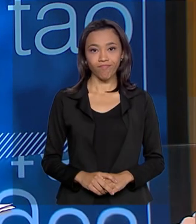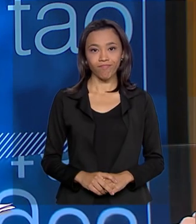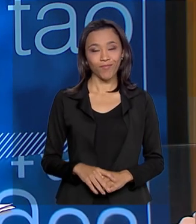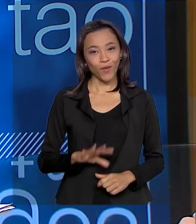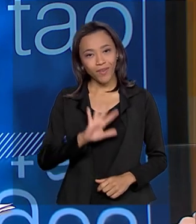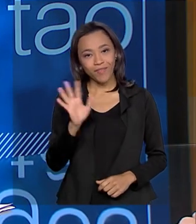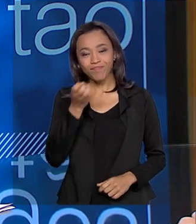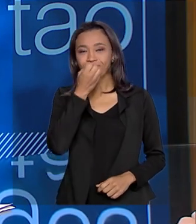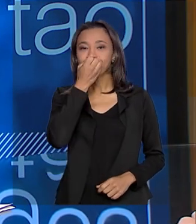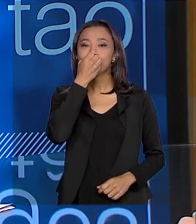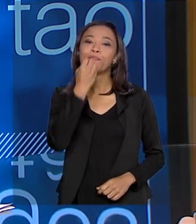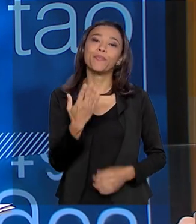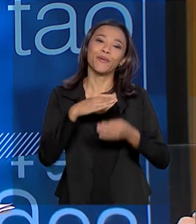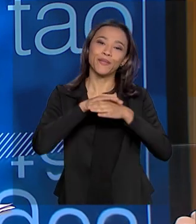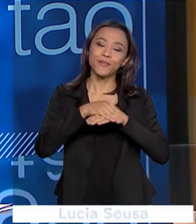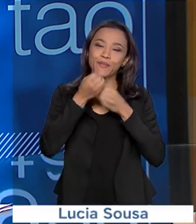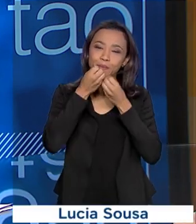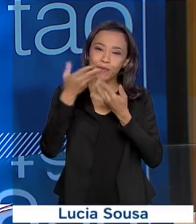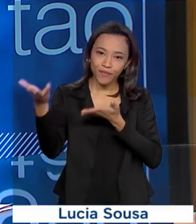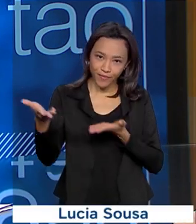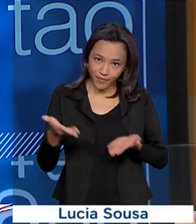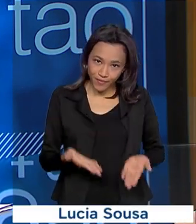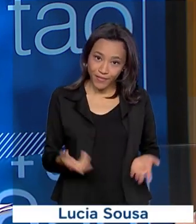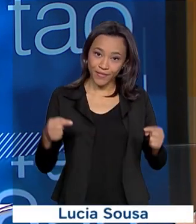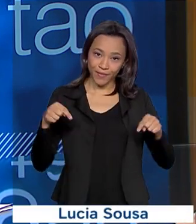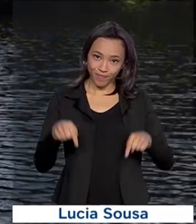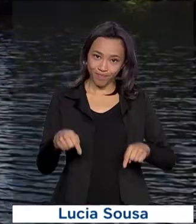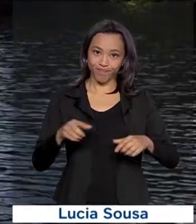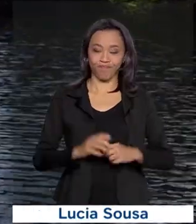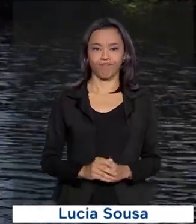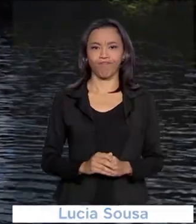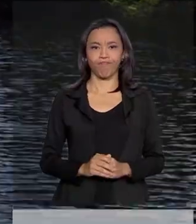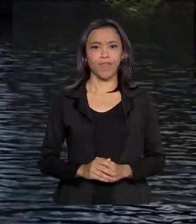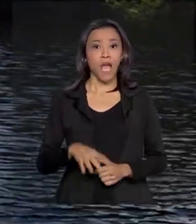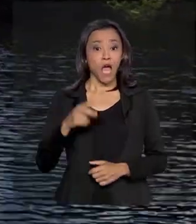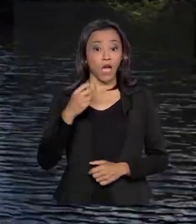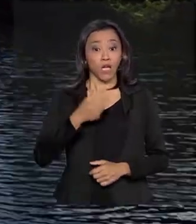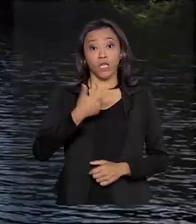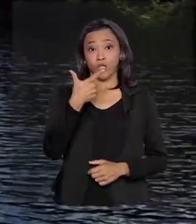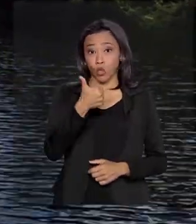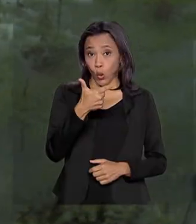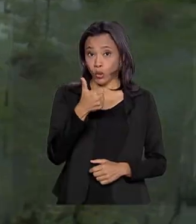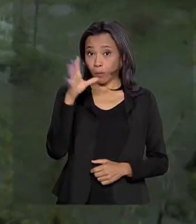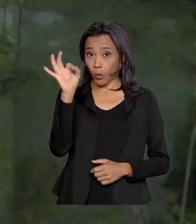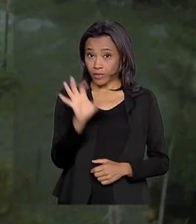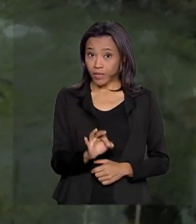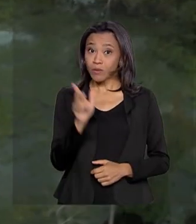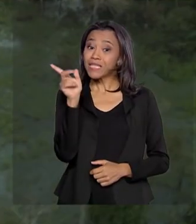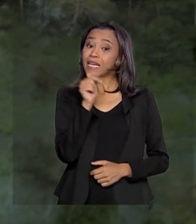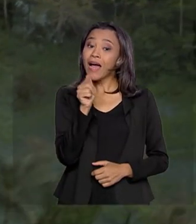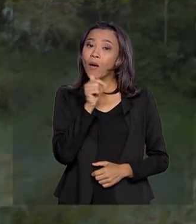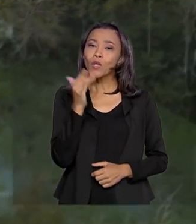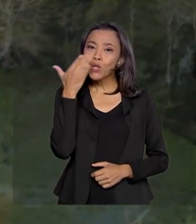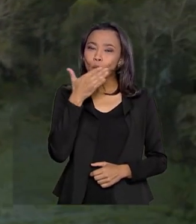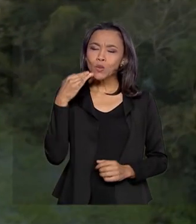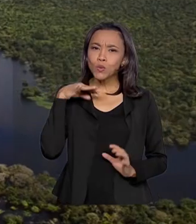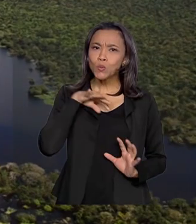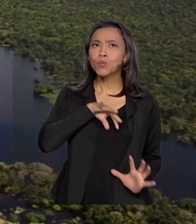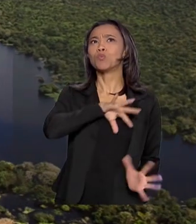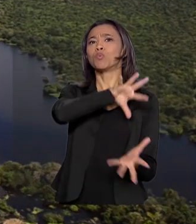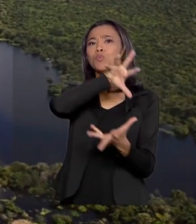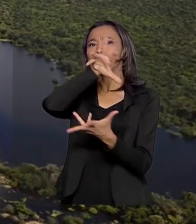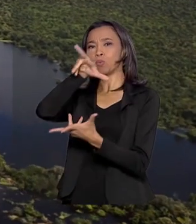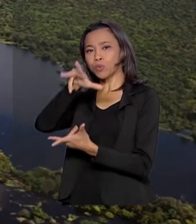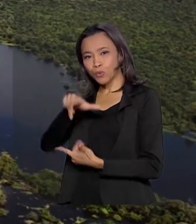Olá, boa noite e seja bem-vindo ao Brasil em Pauta. Cerca de 12% de toda a água doce do planeta encontra-se em